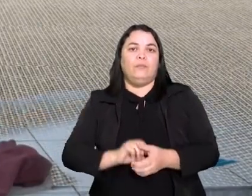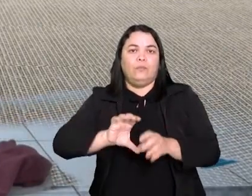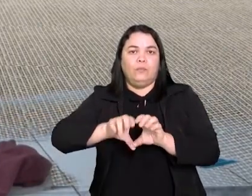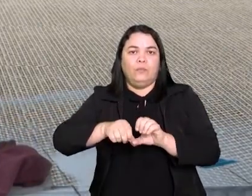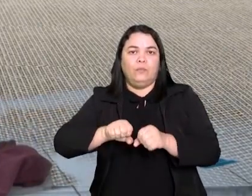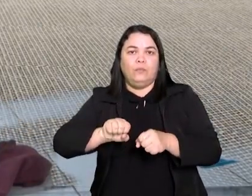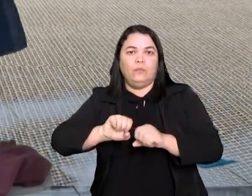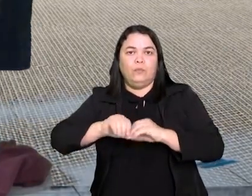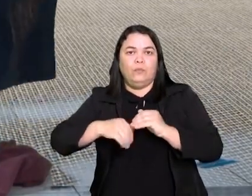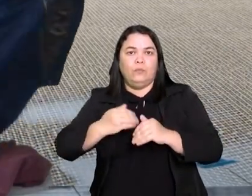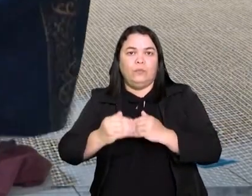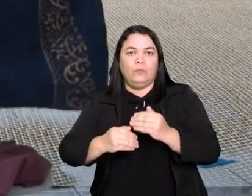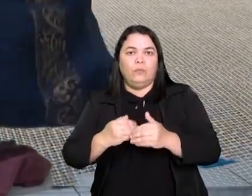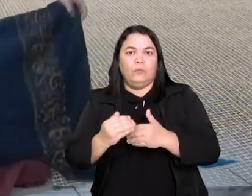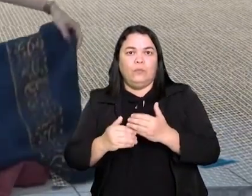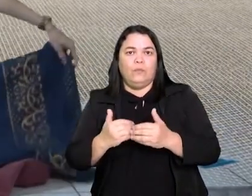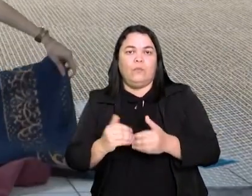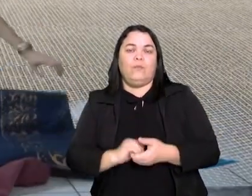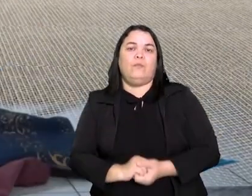enrolar a toalha